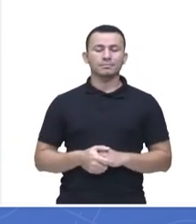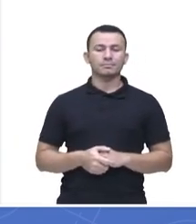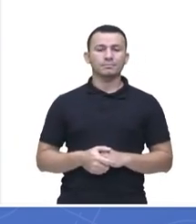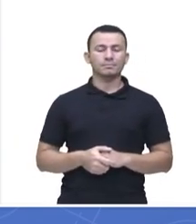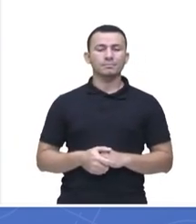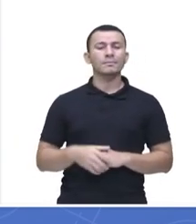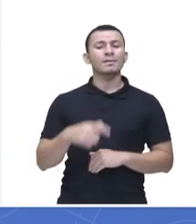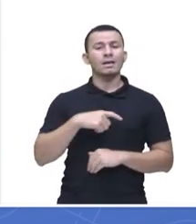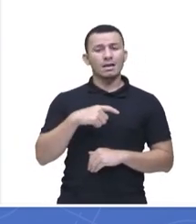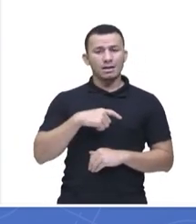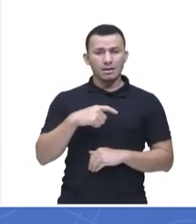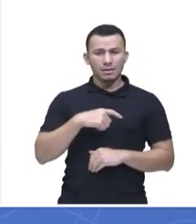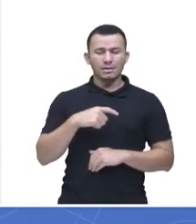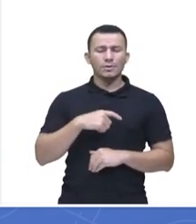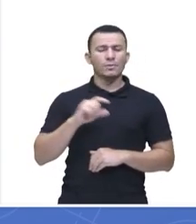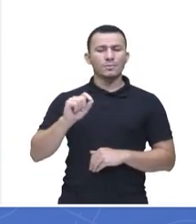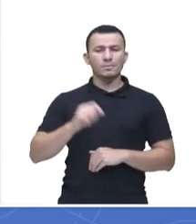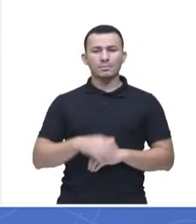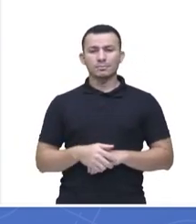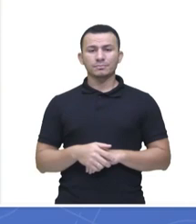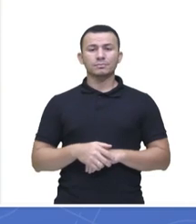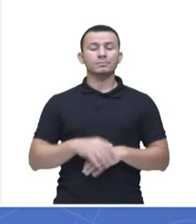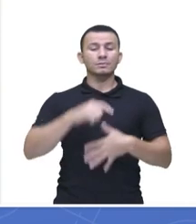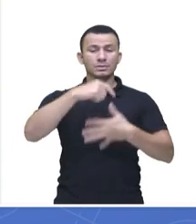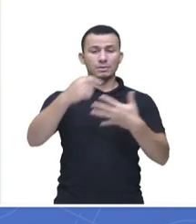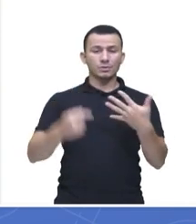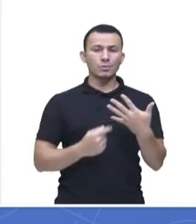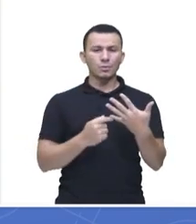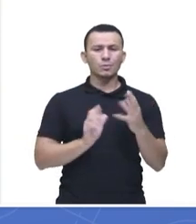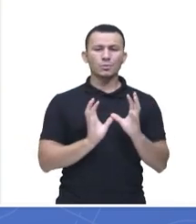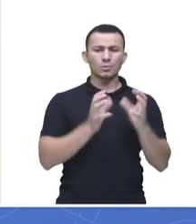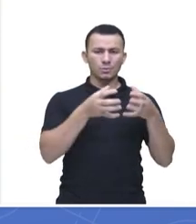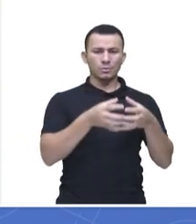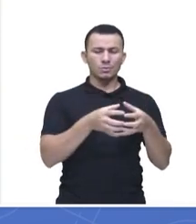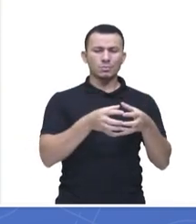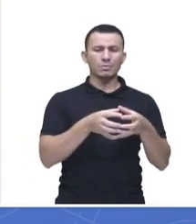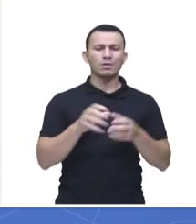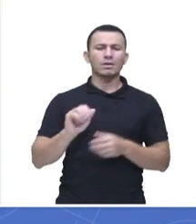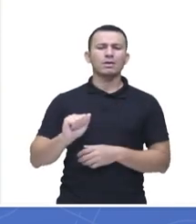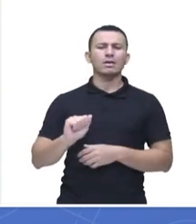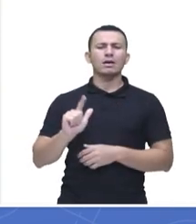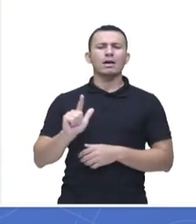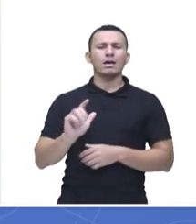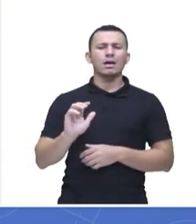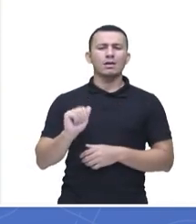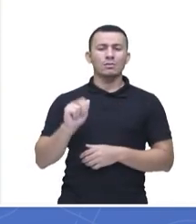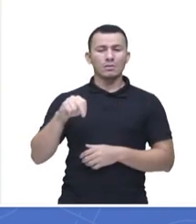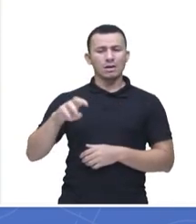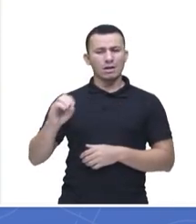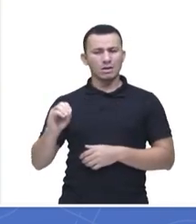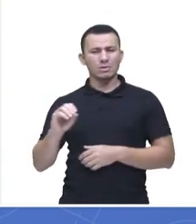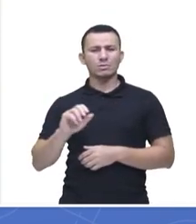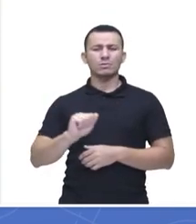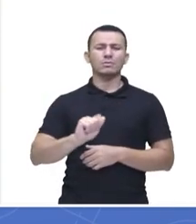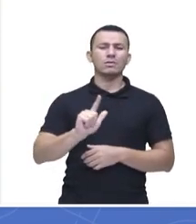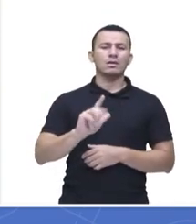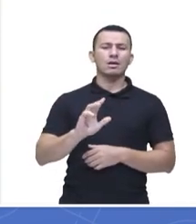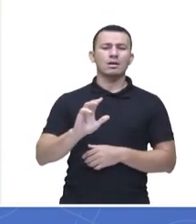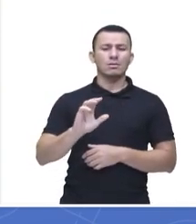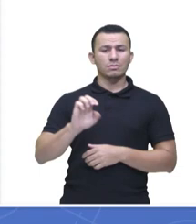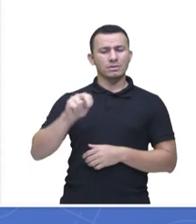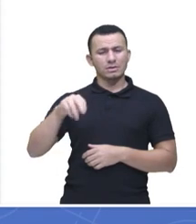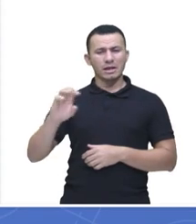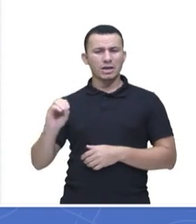cinco, né? Cinco grupos aqui. Eu tenho o que é um alcano, o que é um alceno, o que é um alceno, o